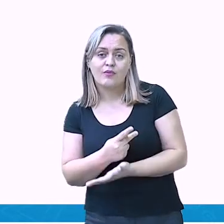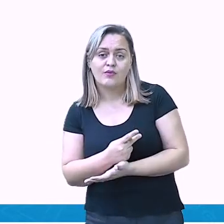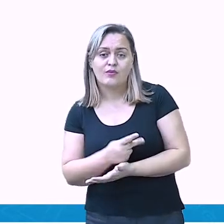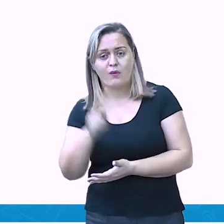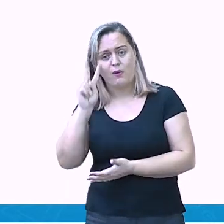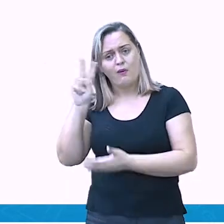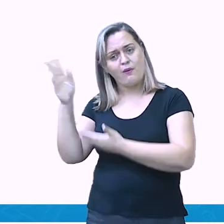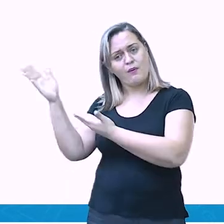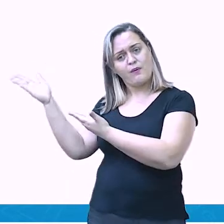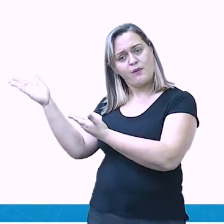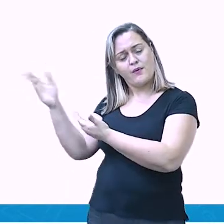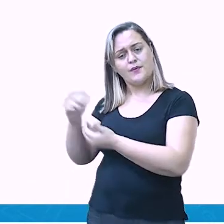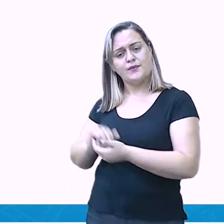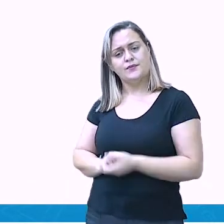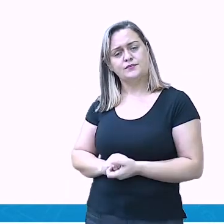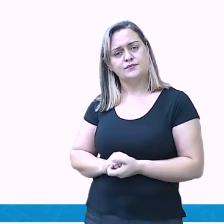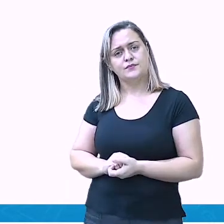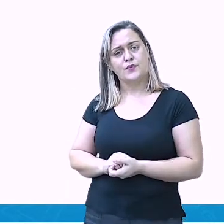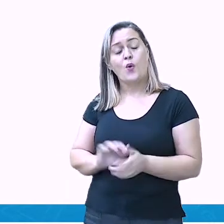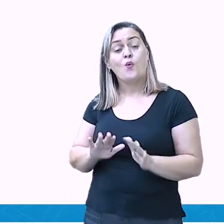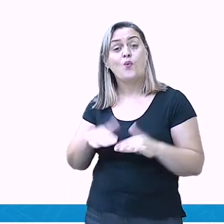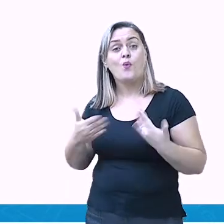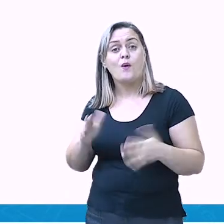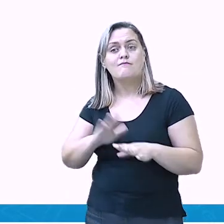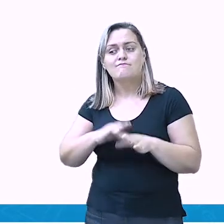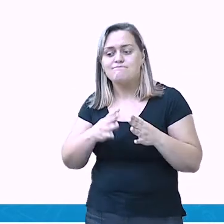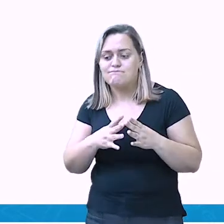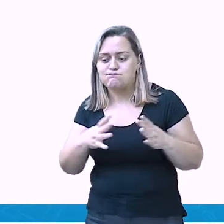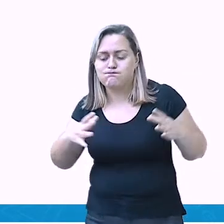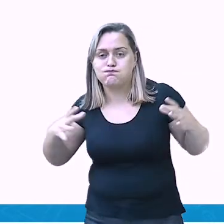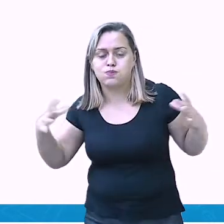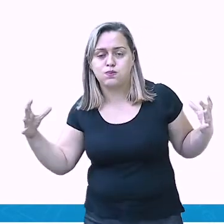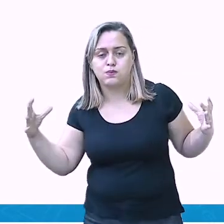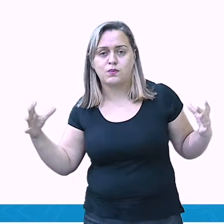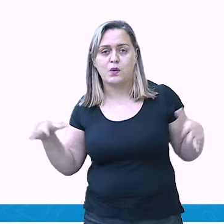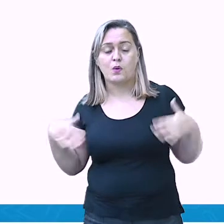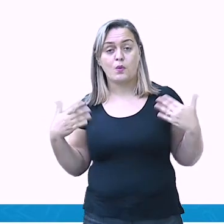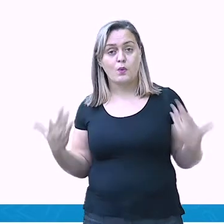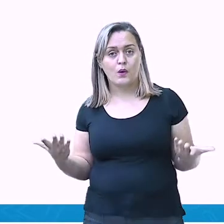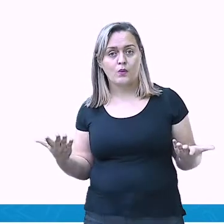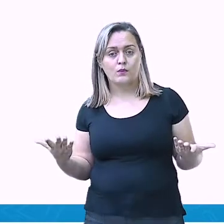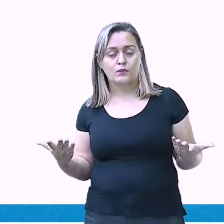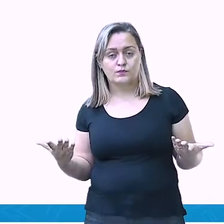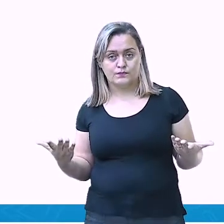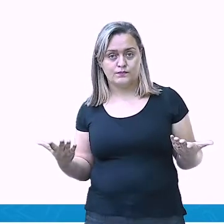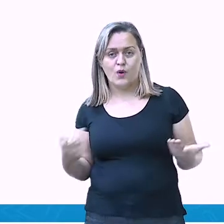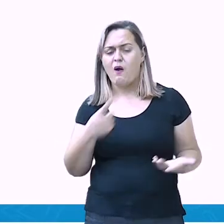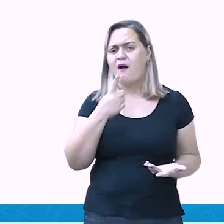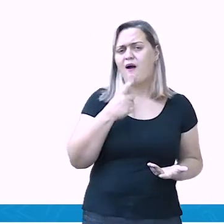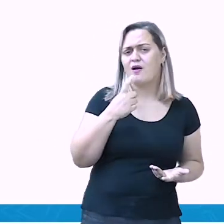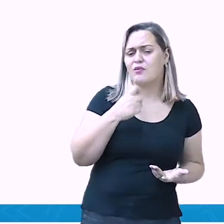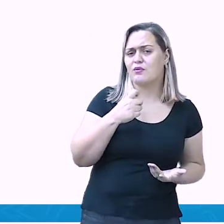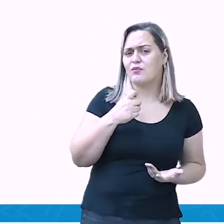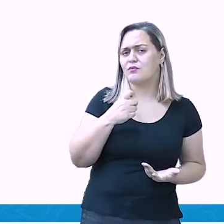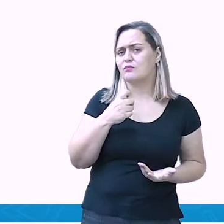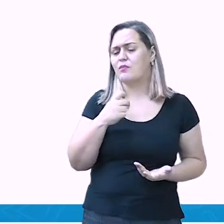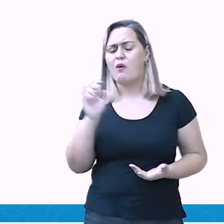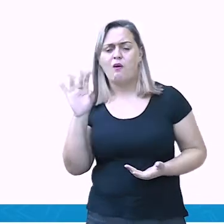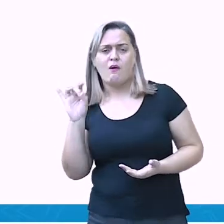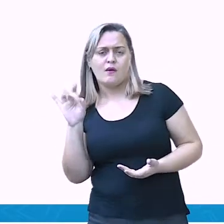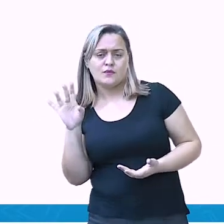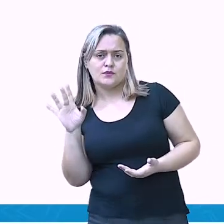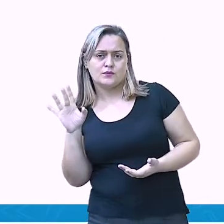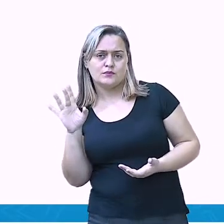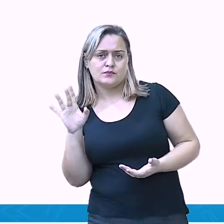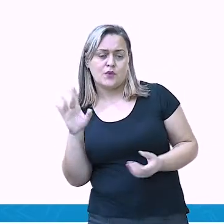O que predomina? O que está em azul ou vermelho? O azul, não é mesmo? E o azul representa